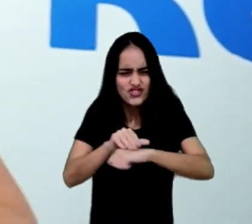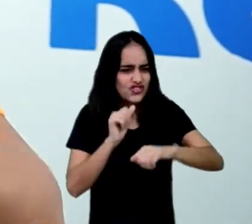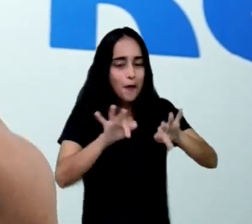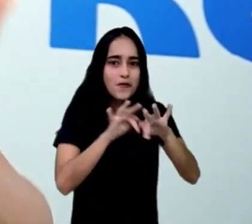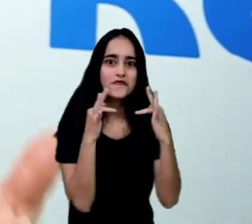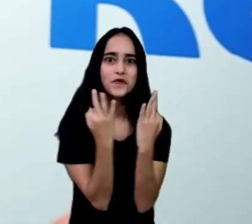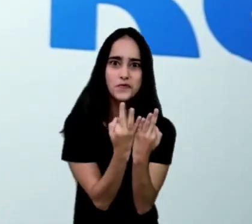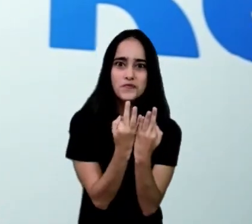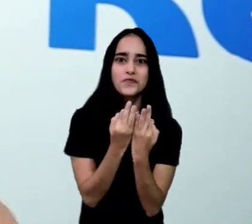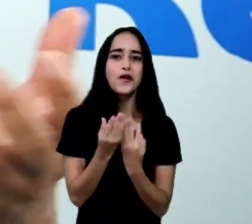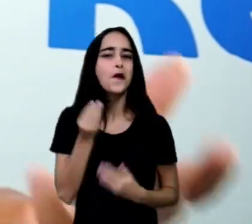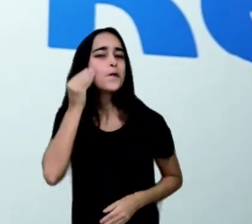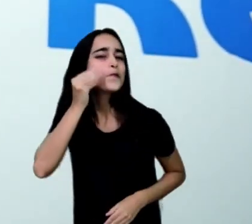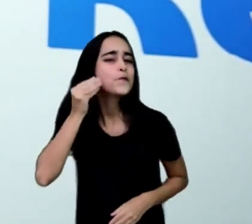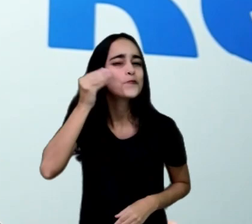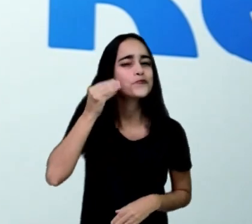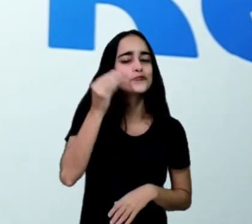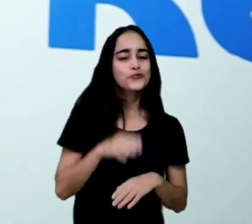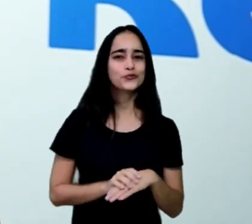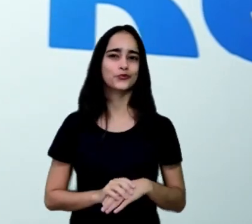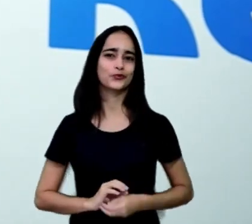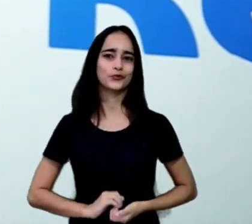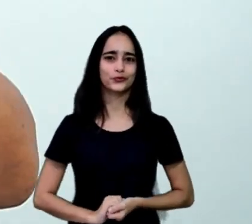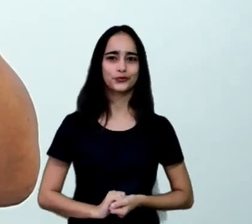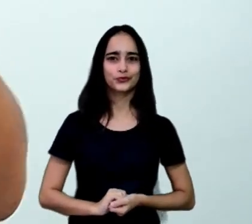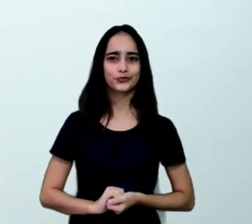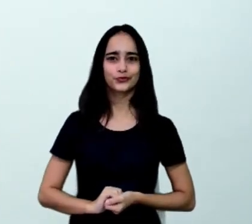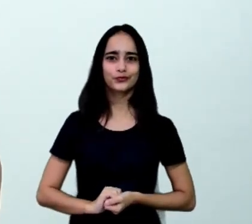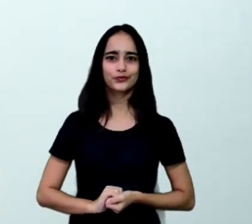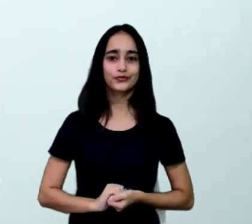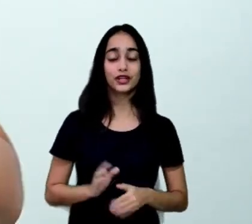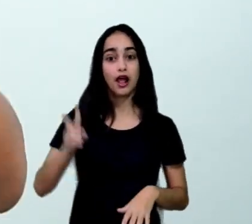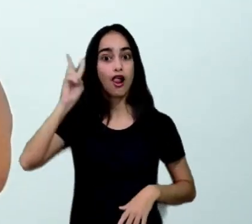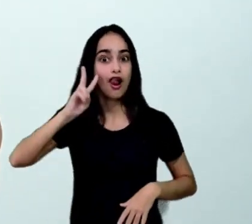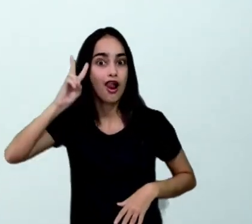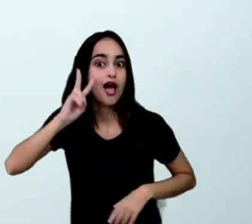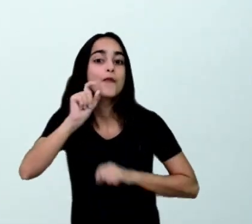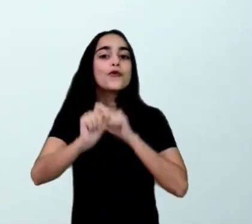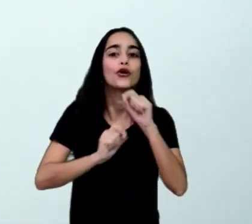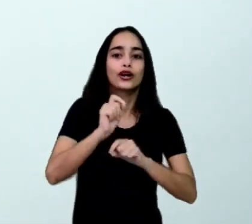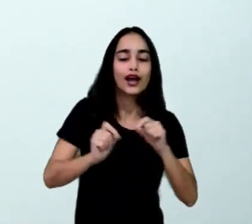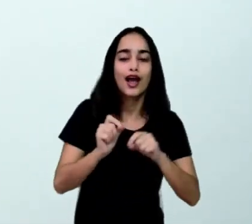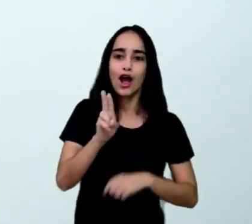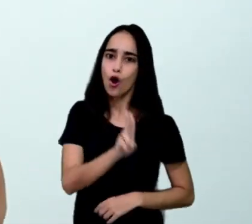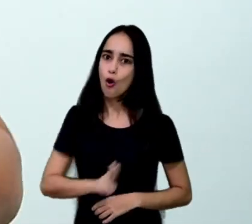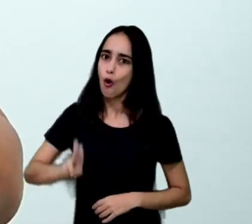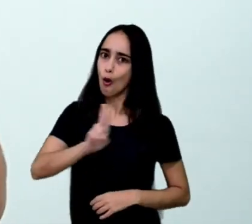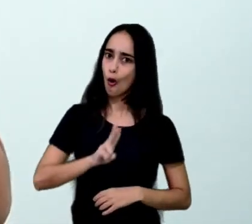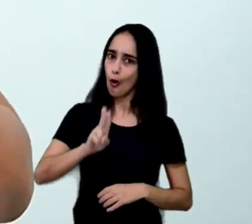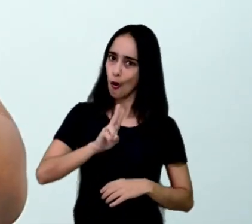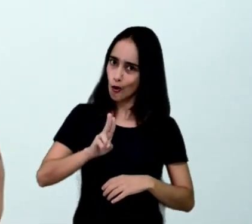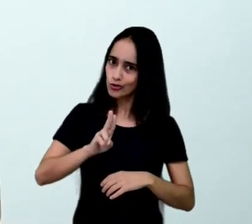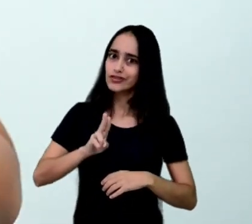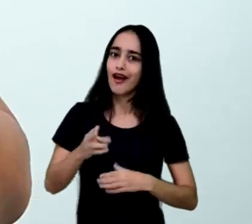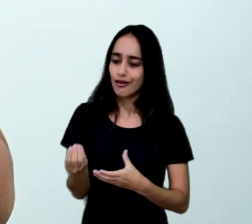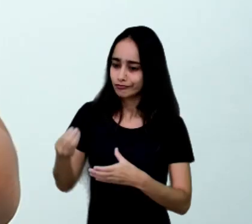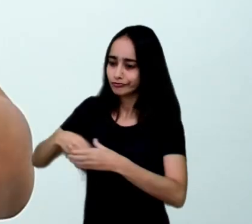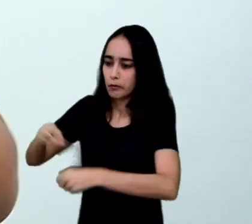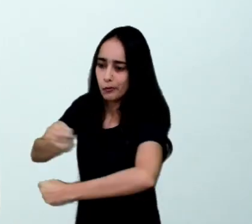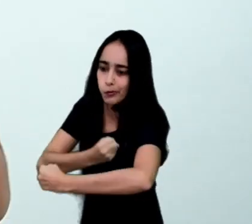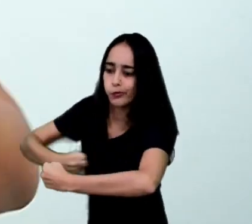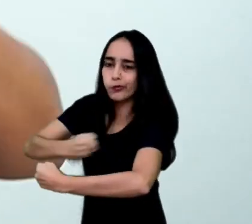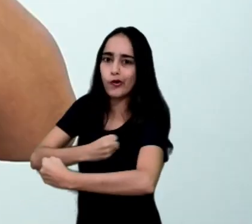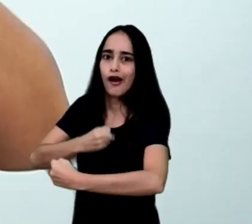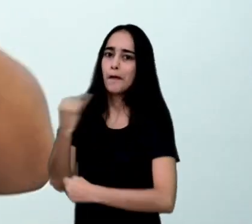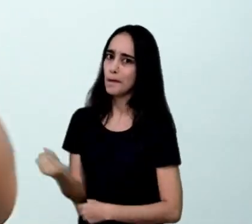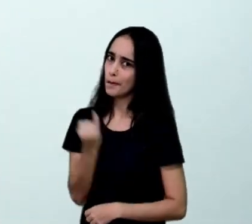provar e aprovar os seus dotes culinários. E lembre-se, ao utilizar a rosinha, é importante estar